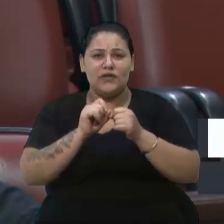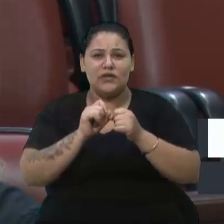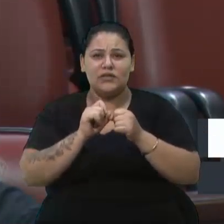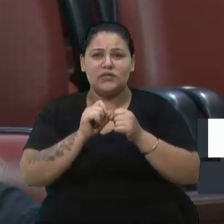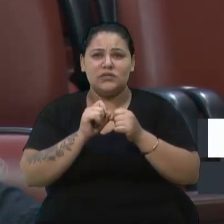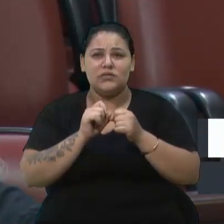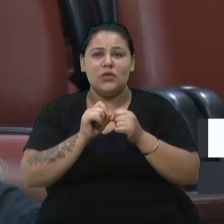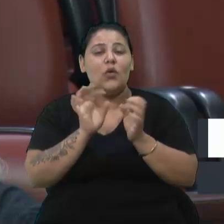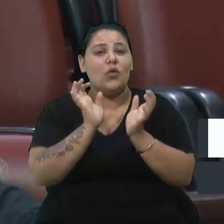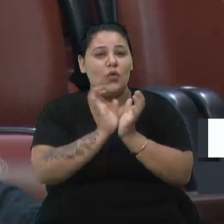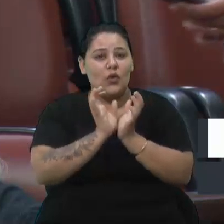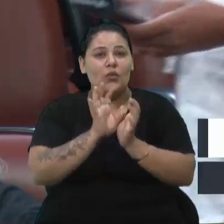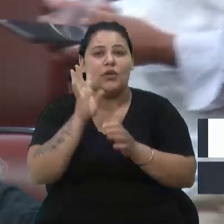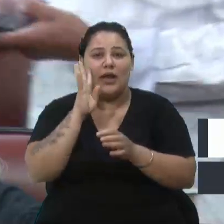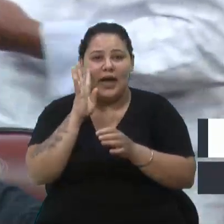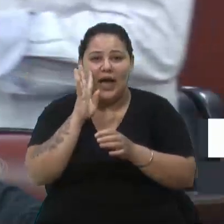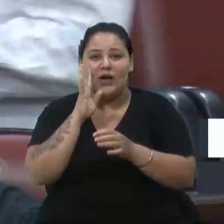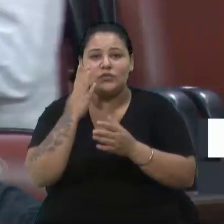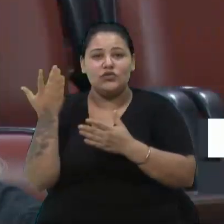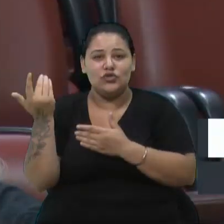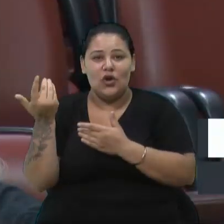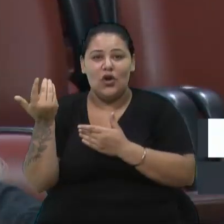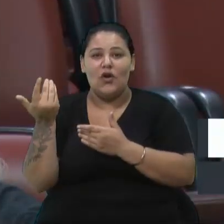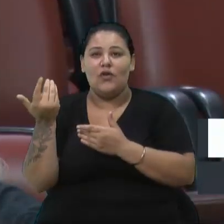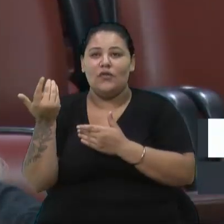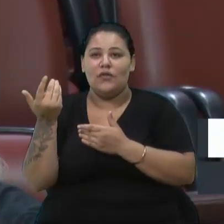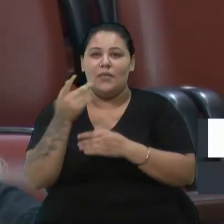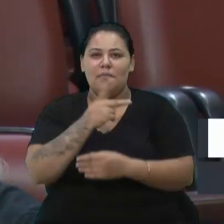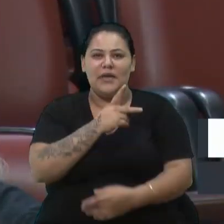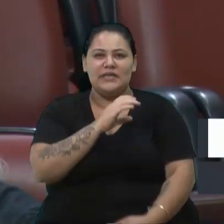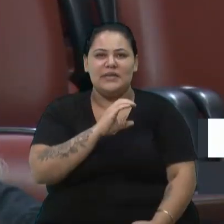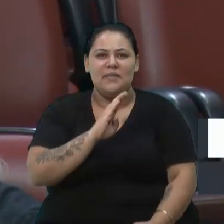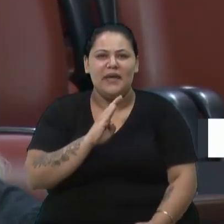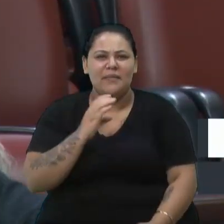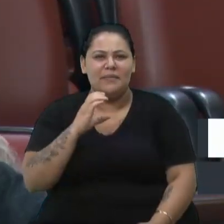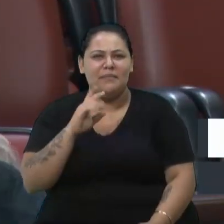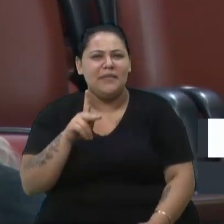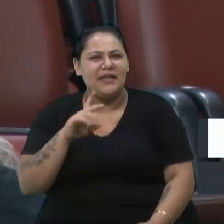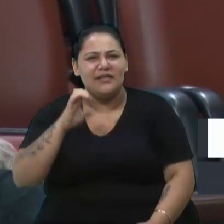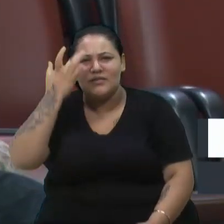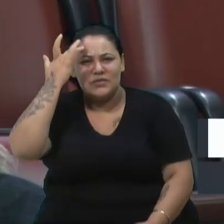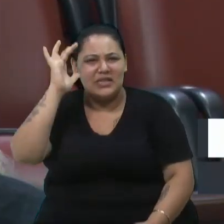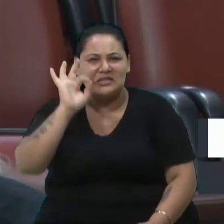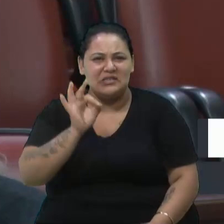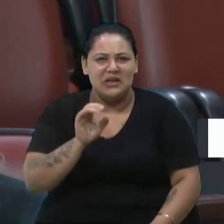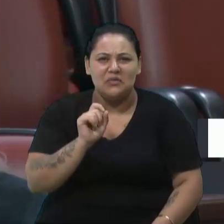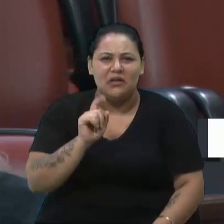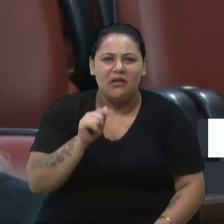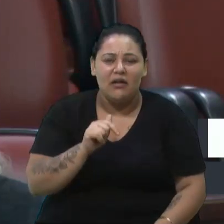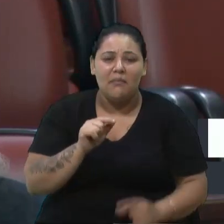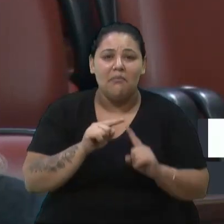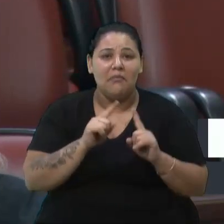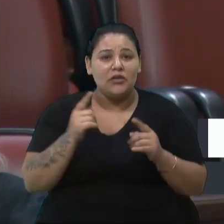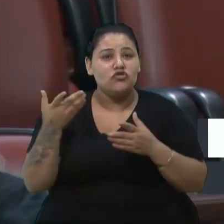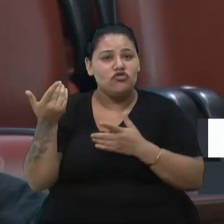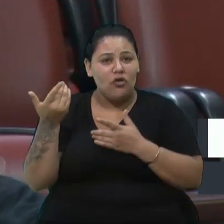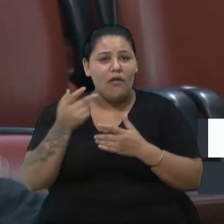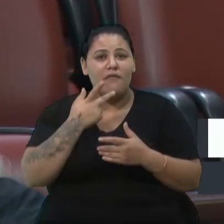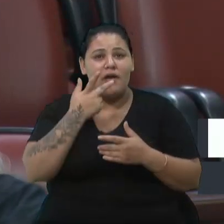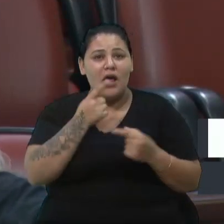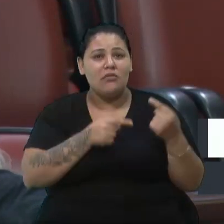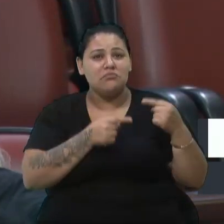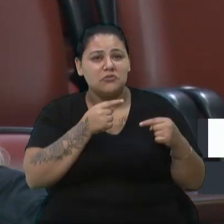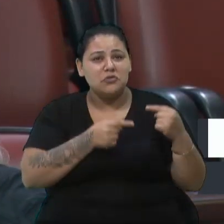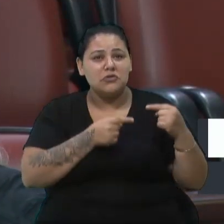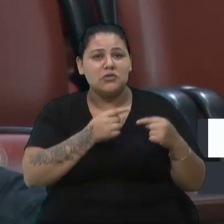gente boa até, gostei de uma gurizada, de um PCO, não sei, PCB, o que que era. Mas gostei, porque a gurizada pautou o debate da saúde,